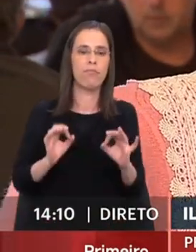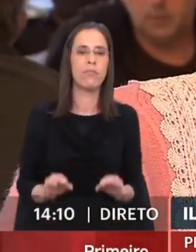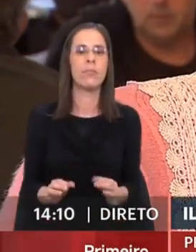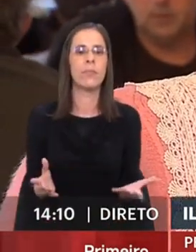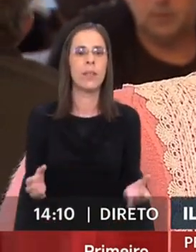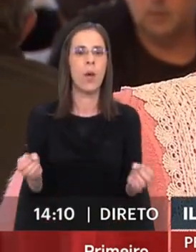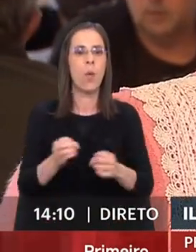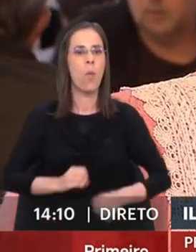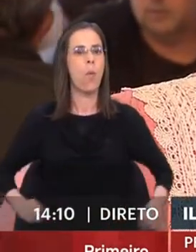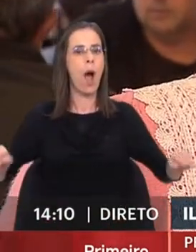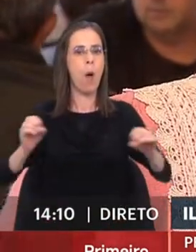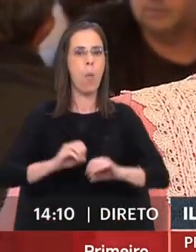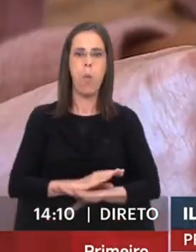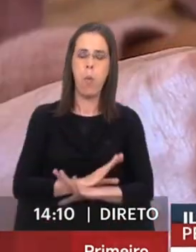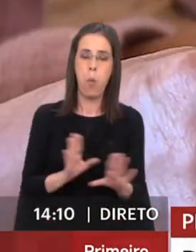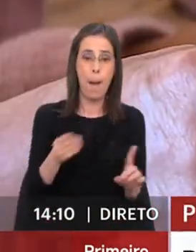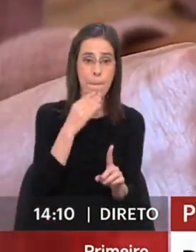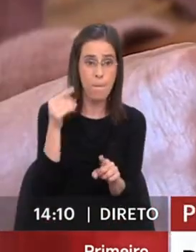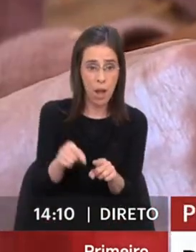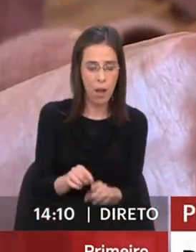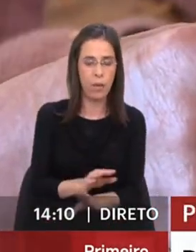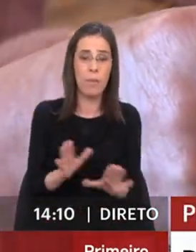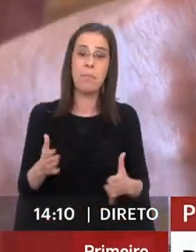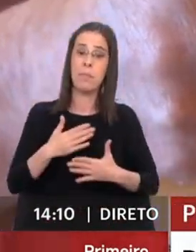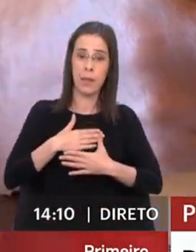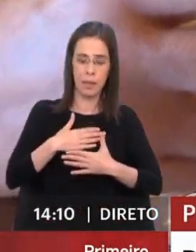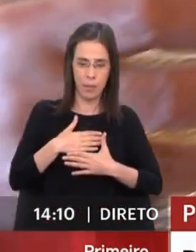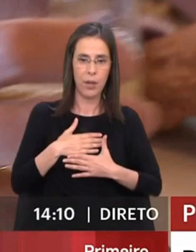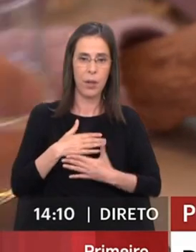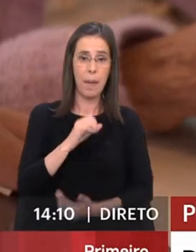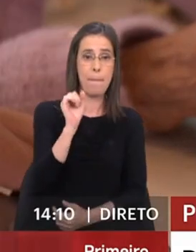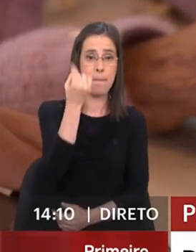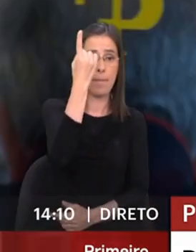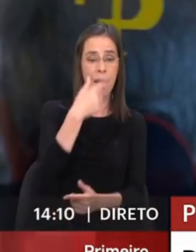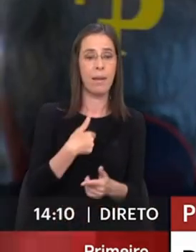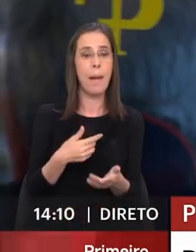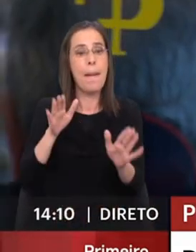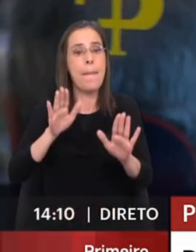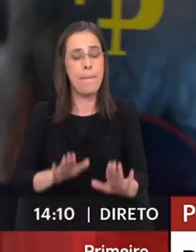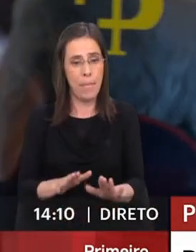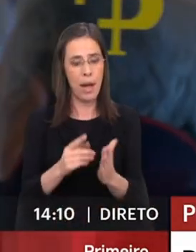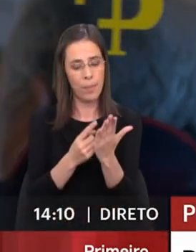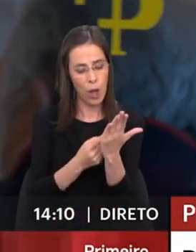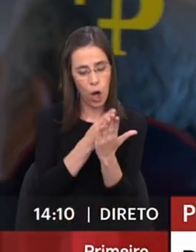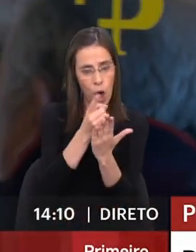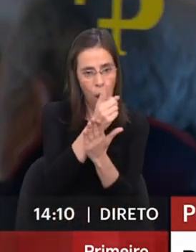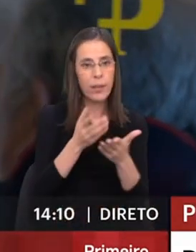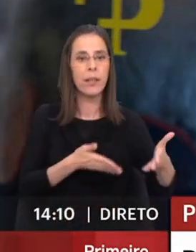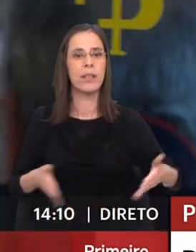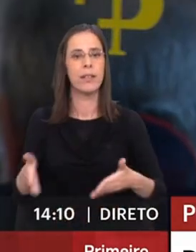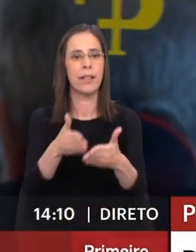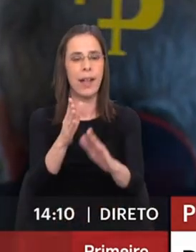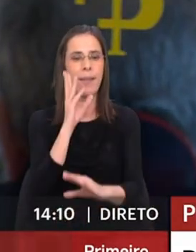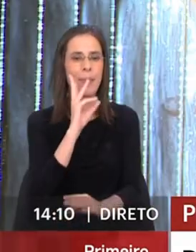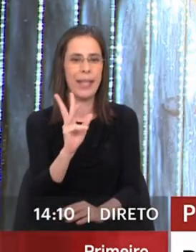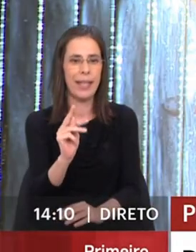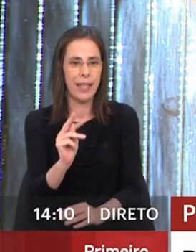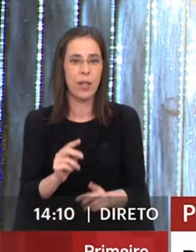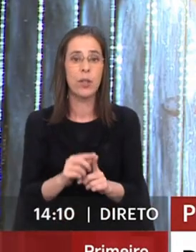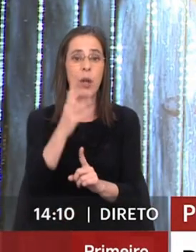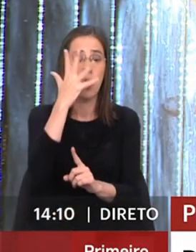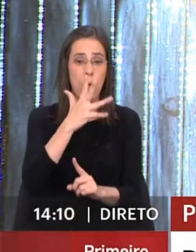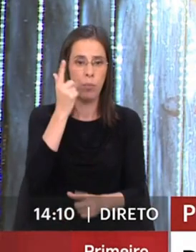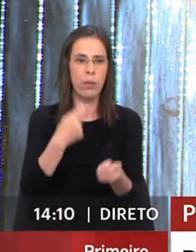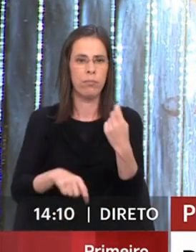Acho que não é em lado nenhum melhor frango do que este. E para nós, é a primeira paragem nesta rota pela estrada Nacional 13. Por dia